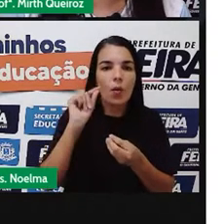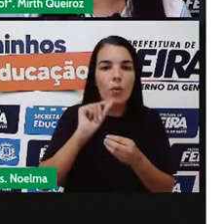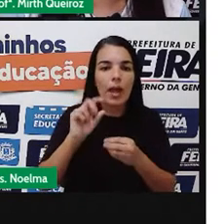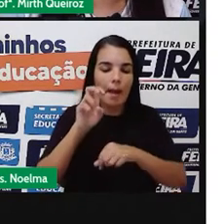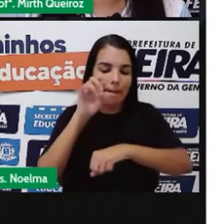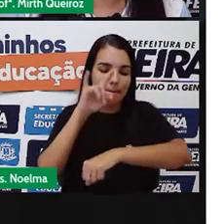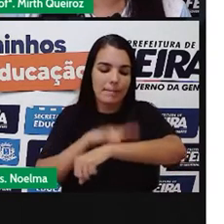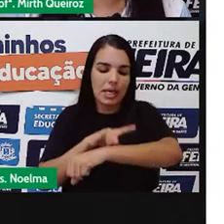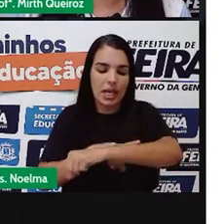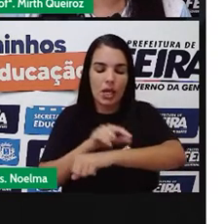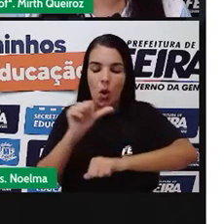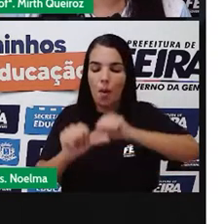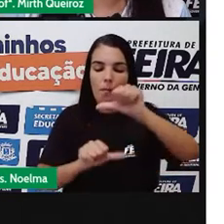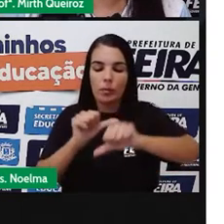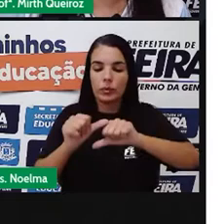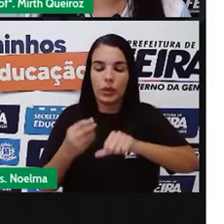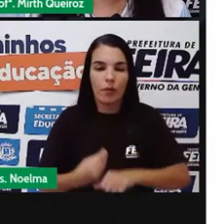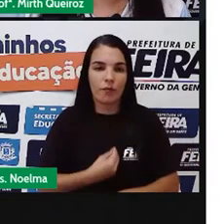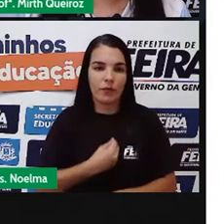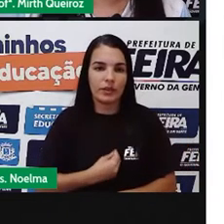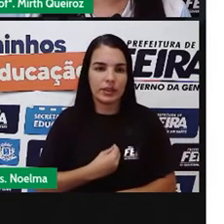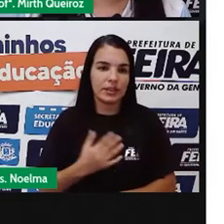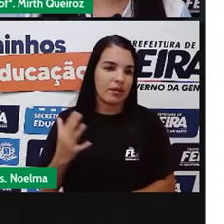Mudam Vida. Vamos lá?